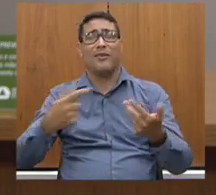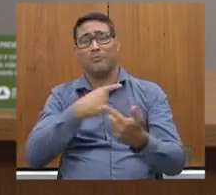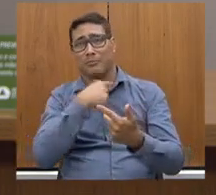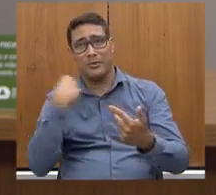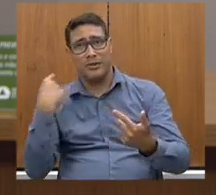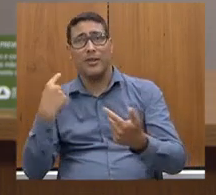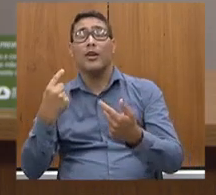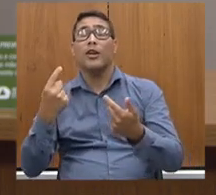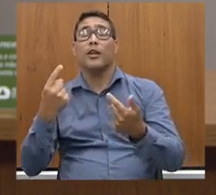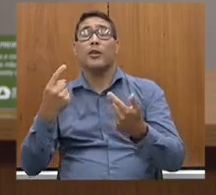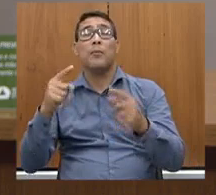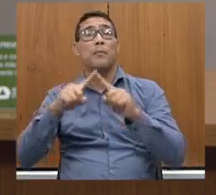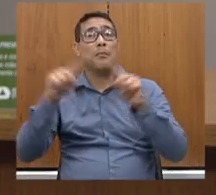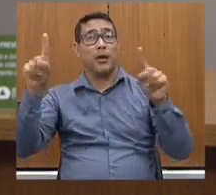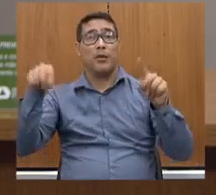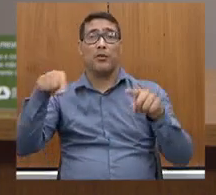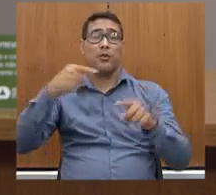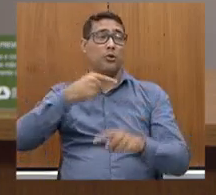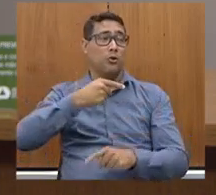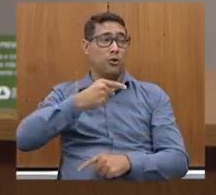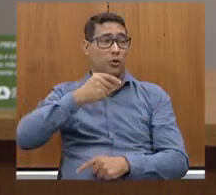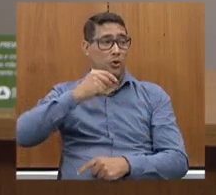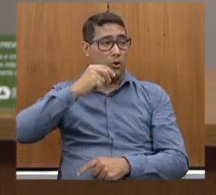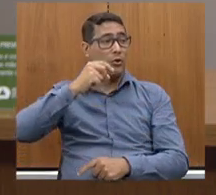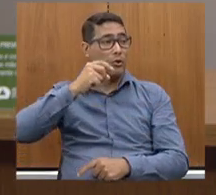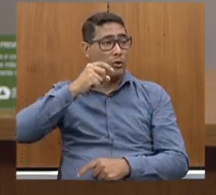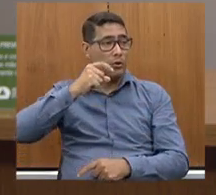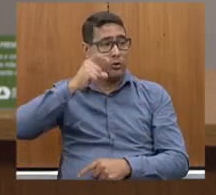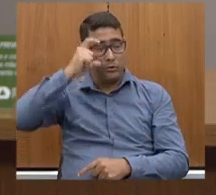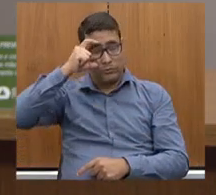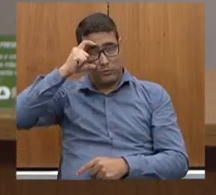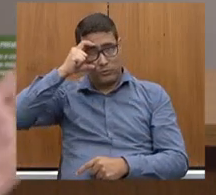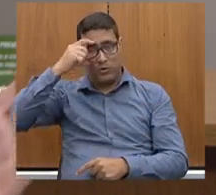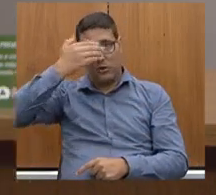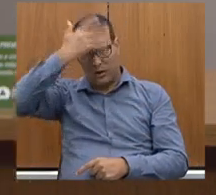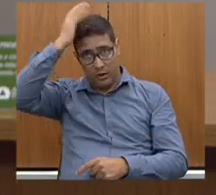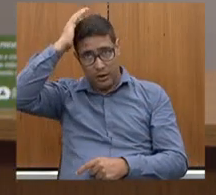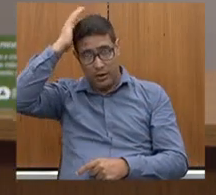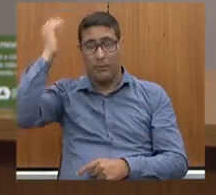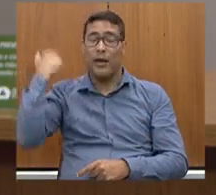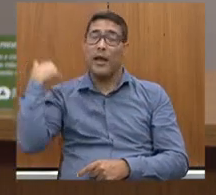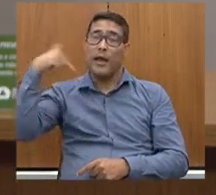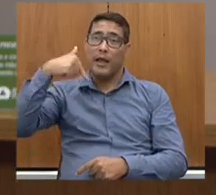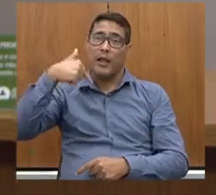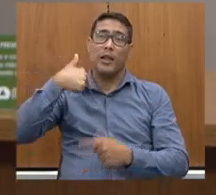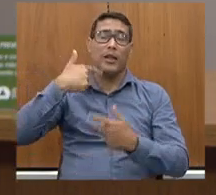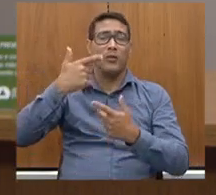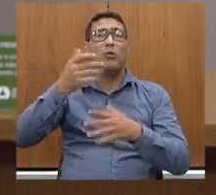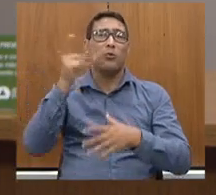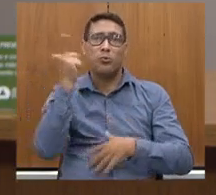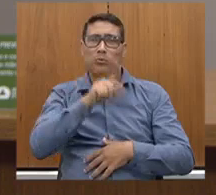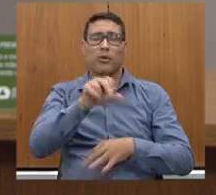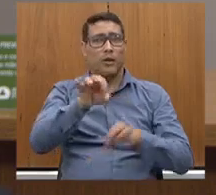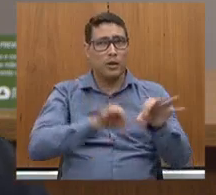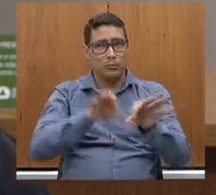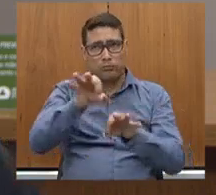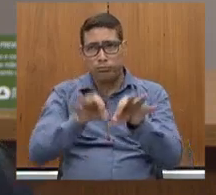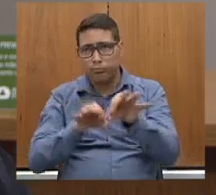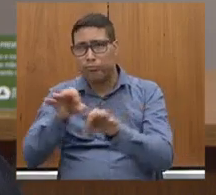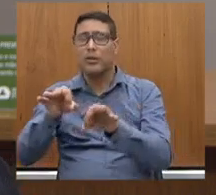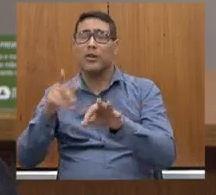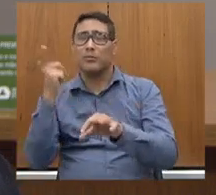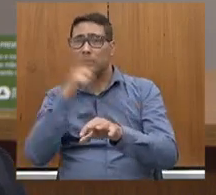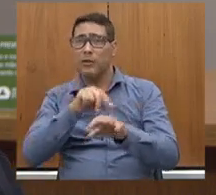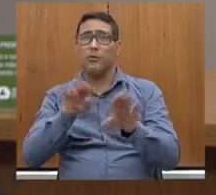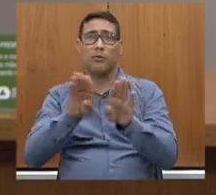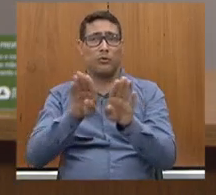soube administrar essa casa e montar uma equipe maravilhosa. No caso, no dia de hoje, é o nosso secretário, Fernando Marcata,